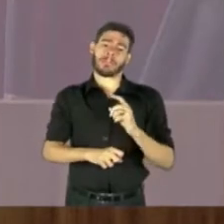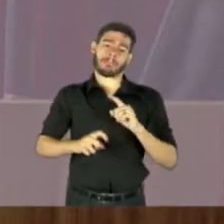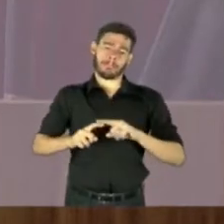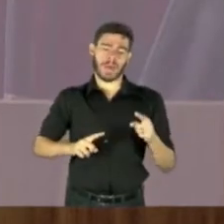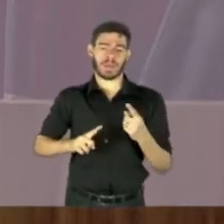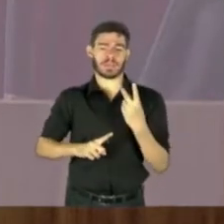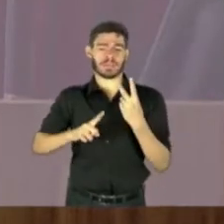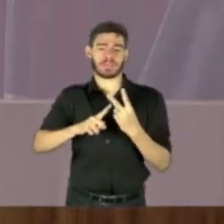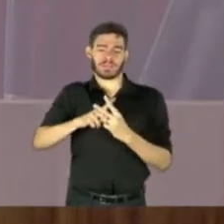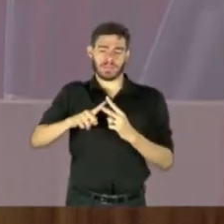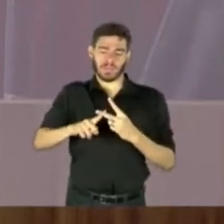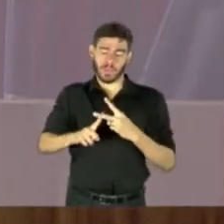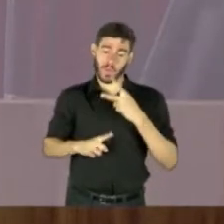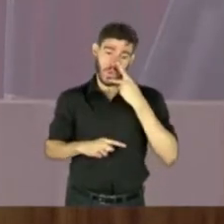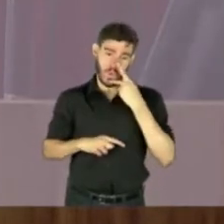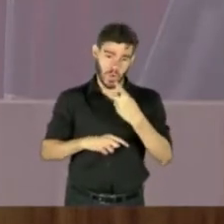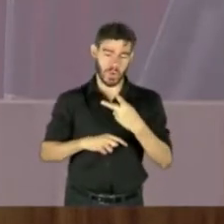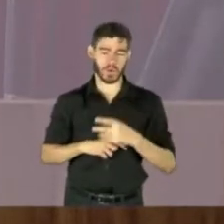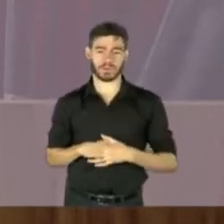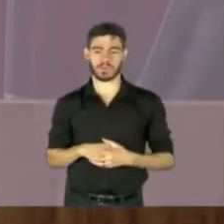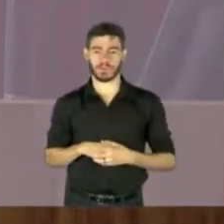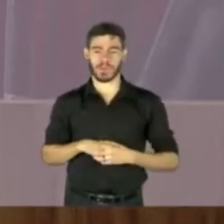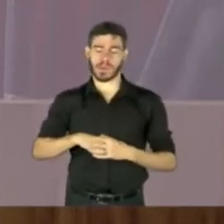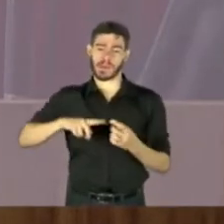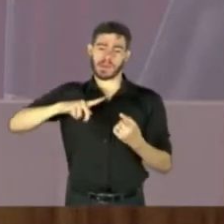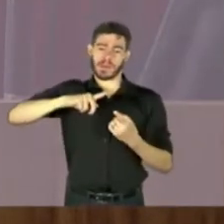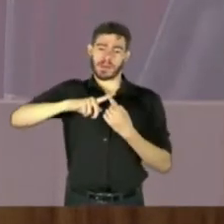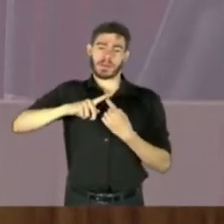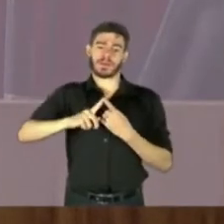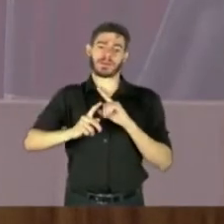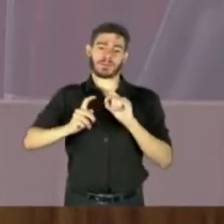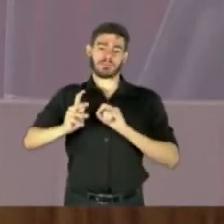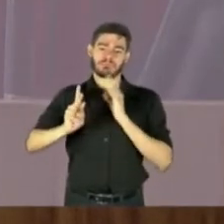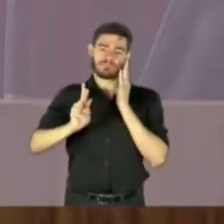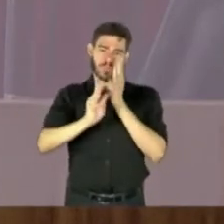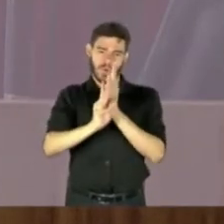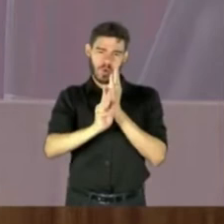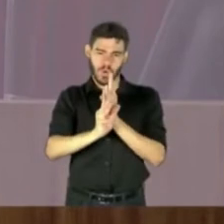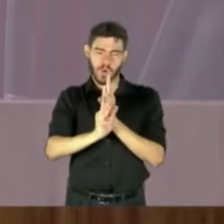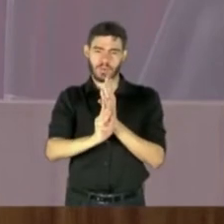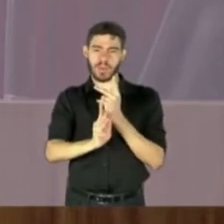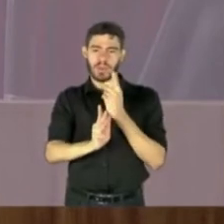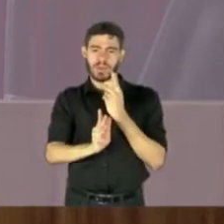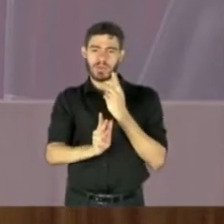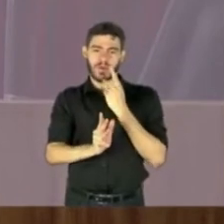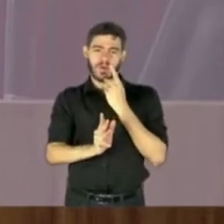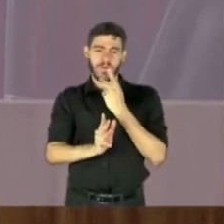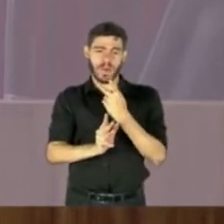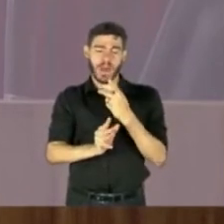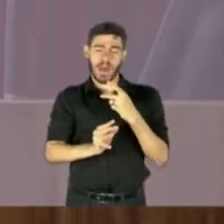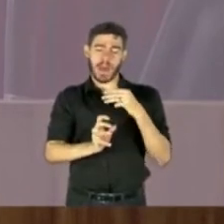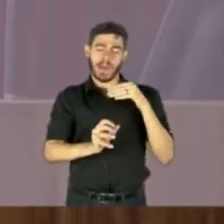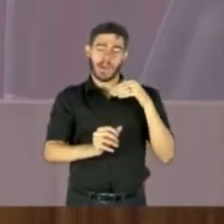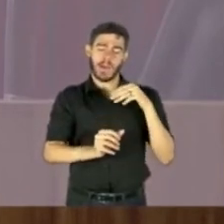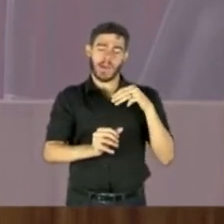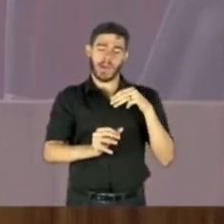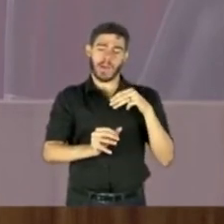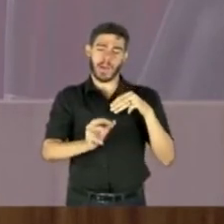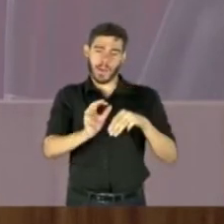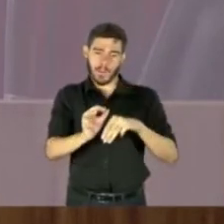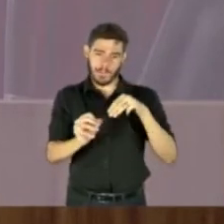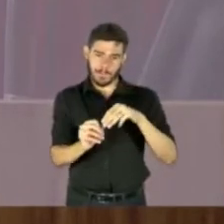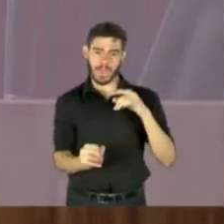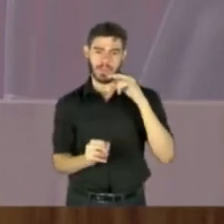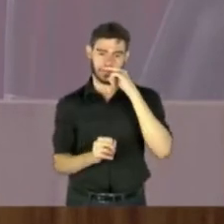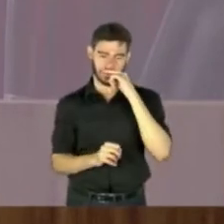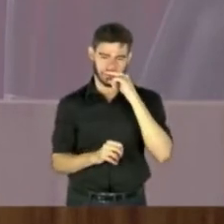considerações. A primeira, na linha do que foi feito pelo ministro Edson Fachin, e